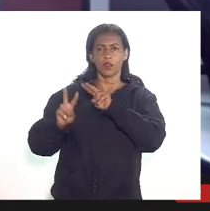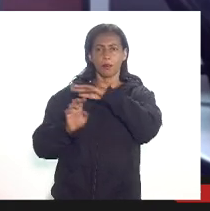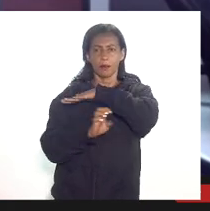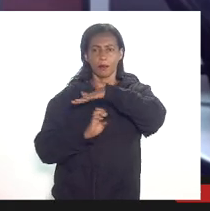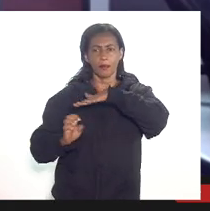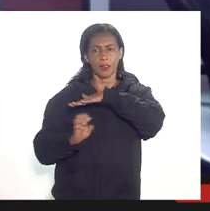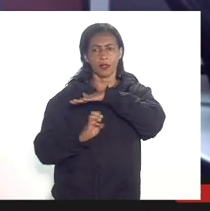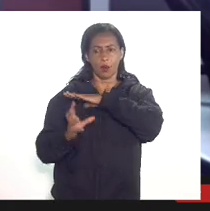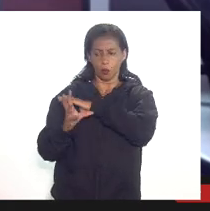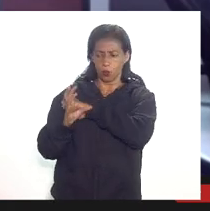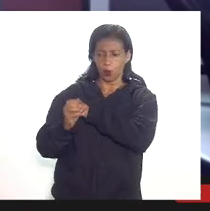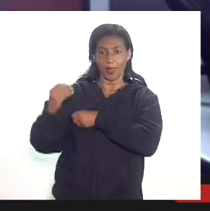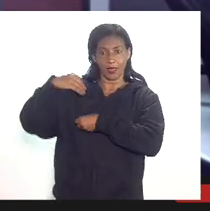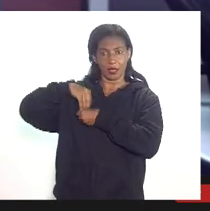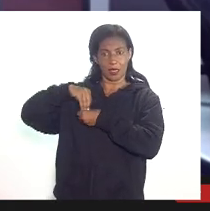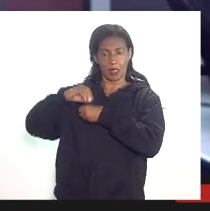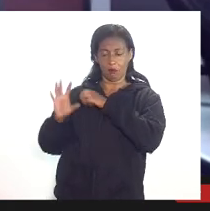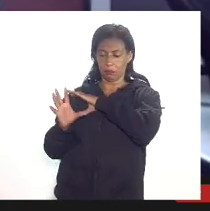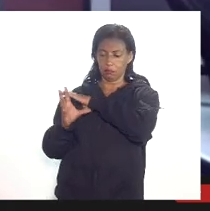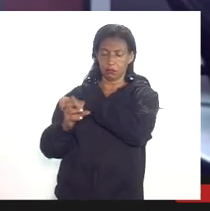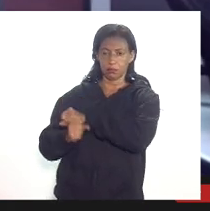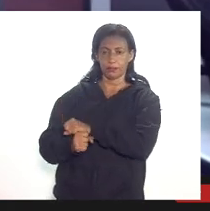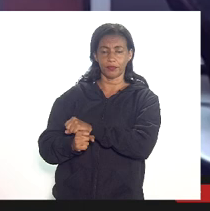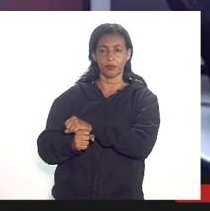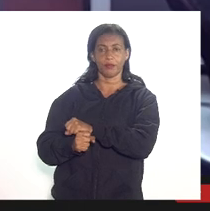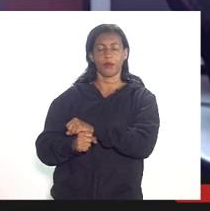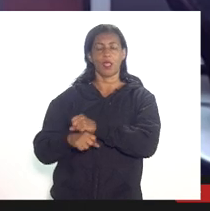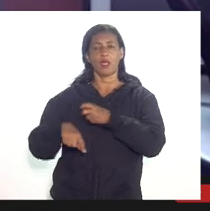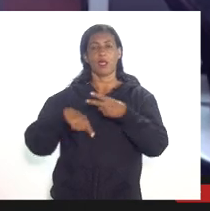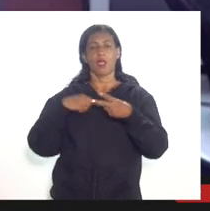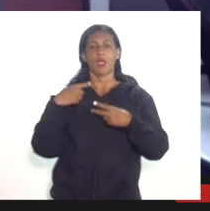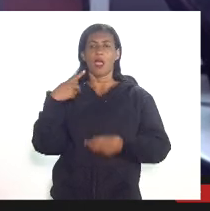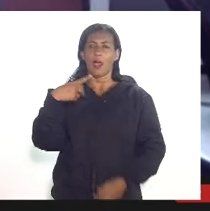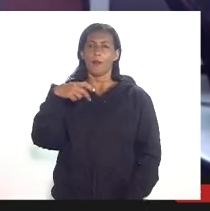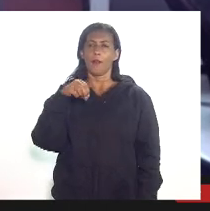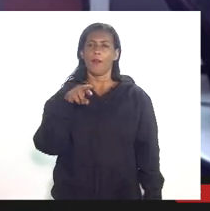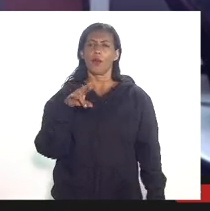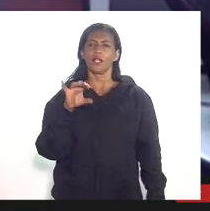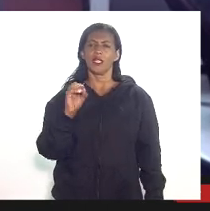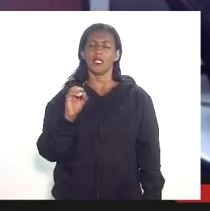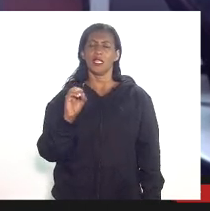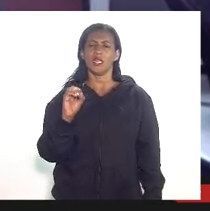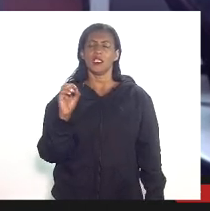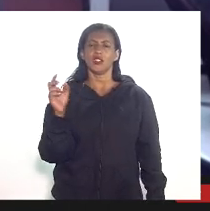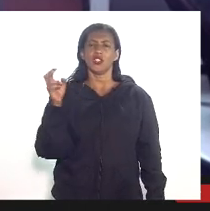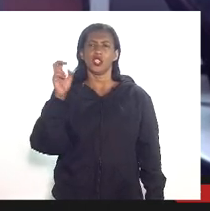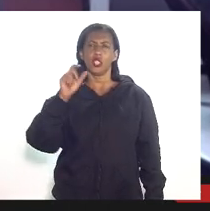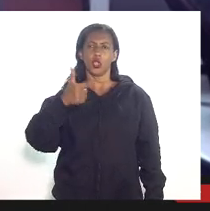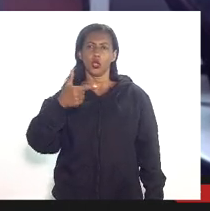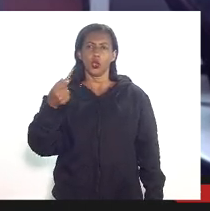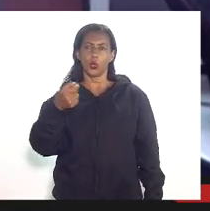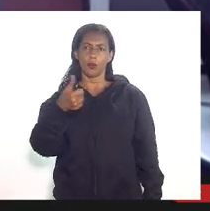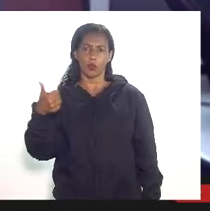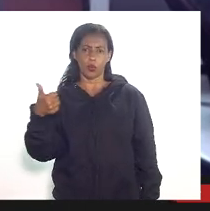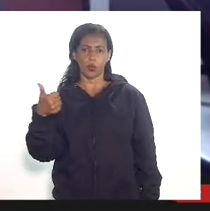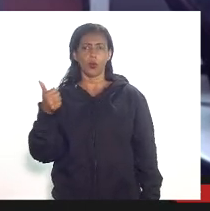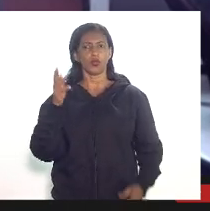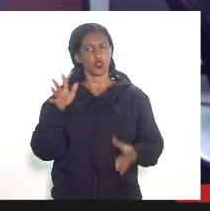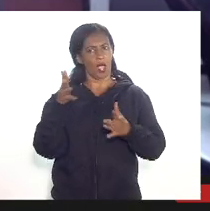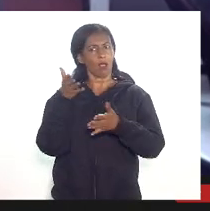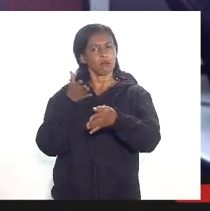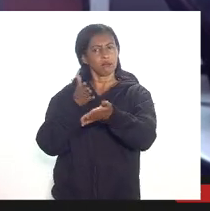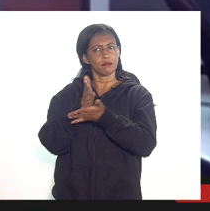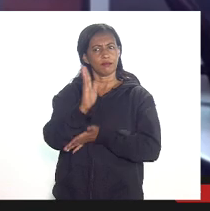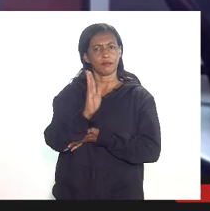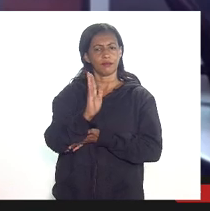sua contabilidade interna. A portaria ANP 58 de 2001 ele aprovou o DAP que é o